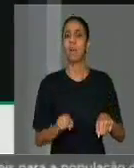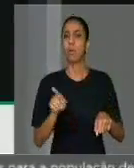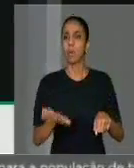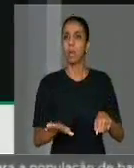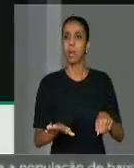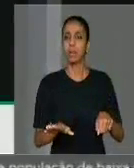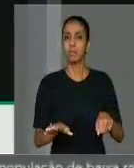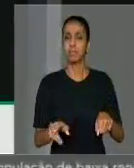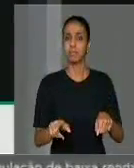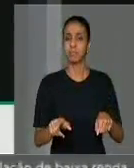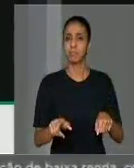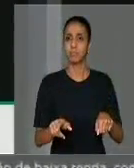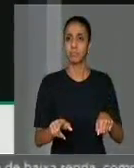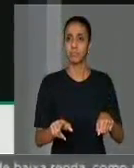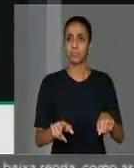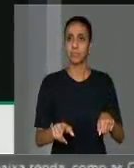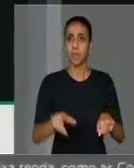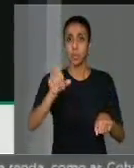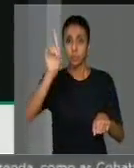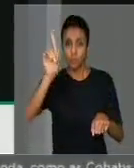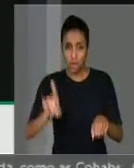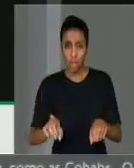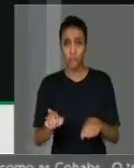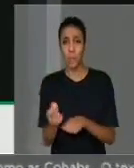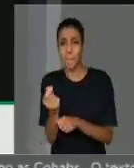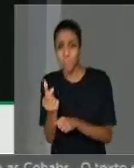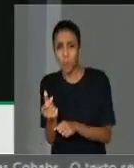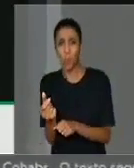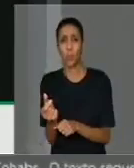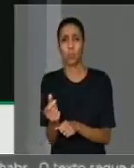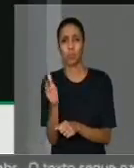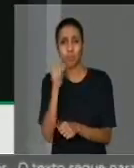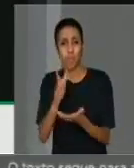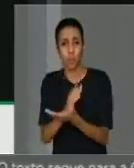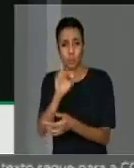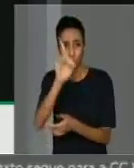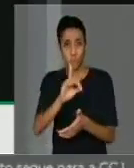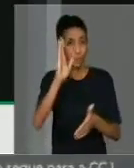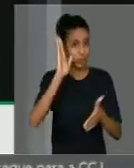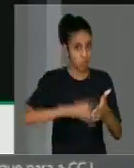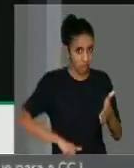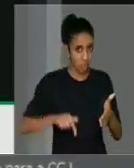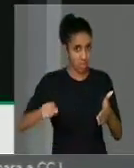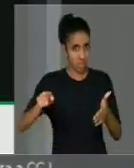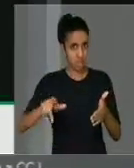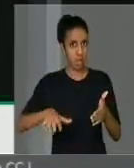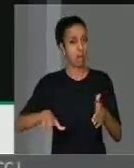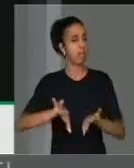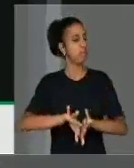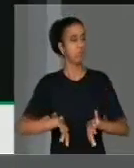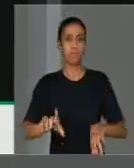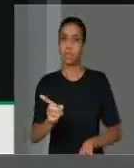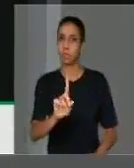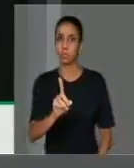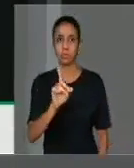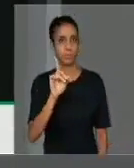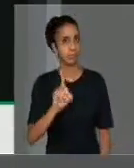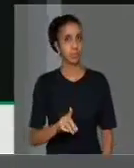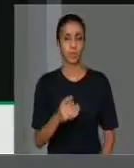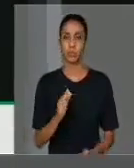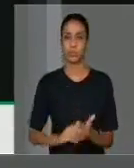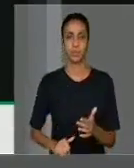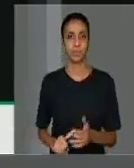parcos e direitos conseguidos com muita luta sejam retirados dessa casa. Quero aqui, senhor